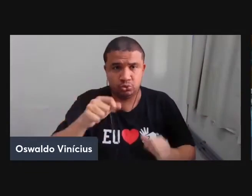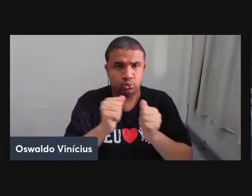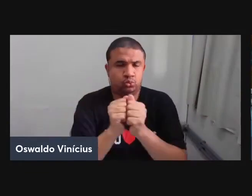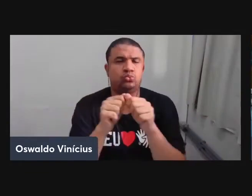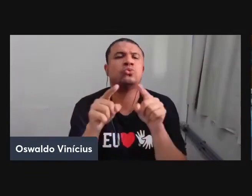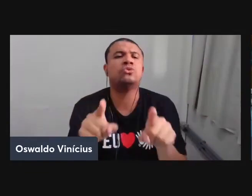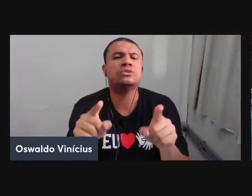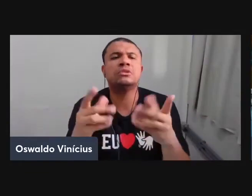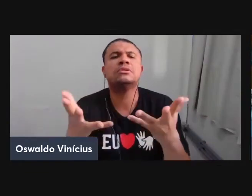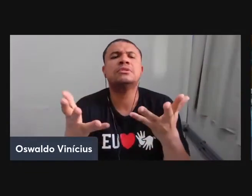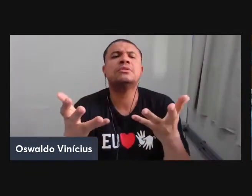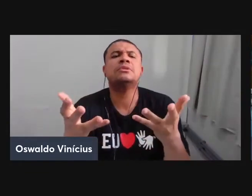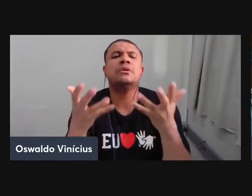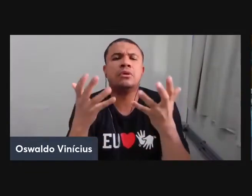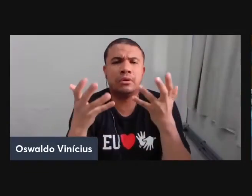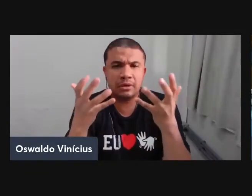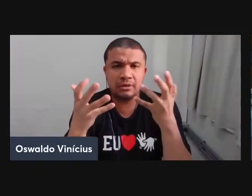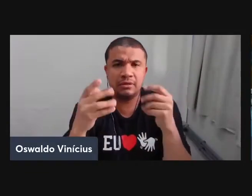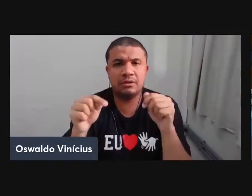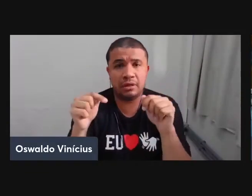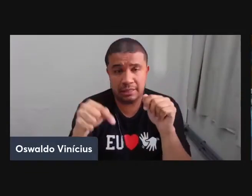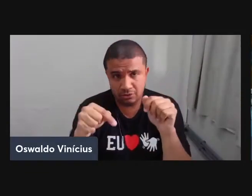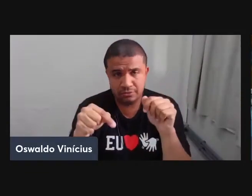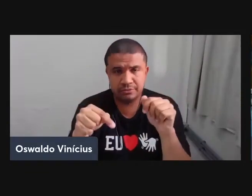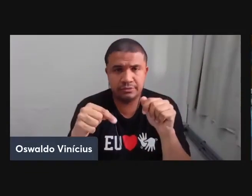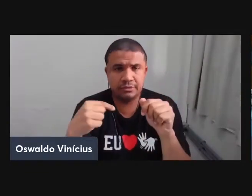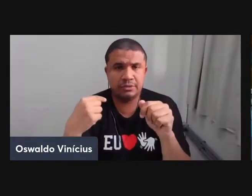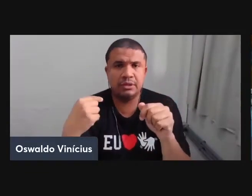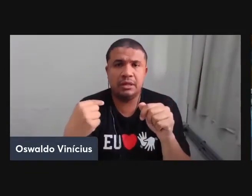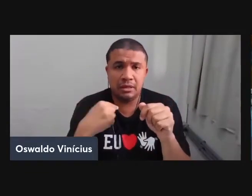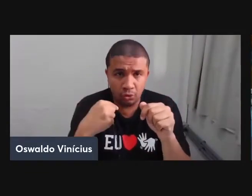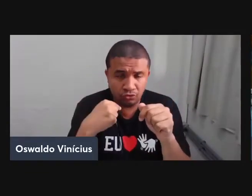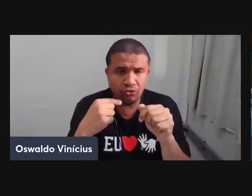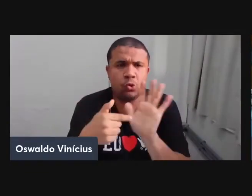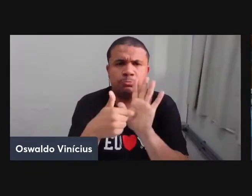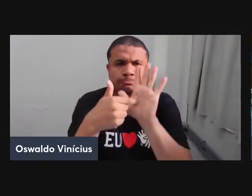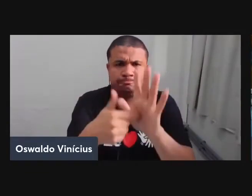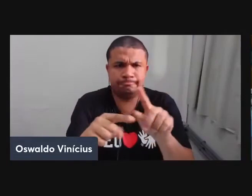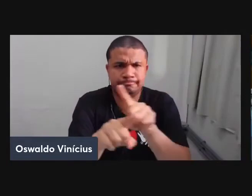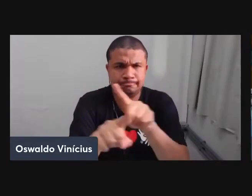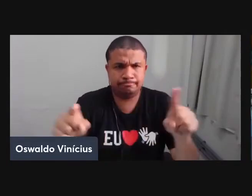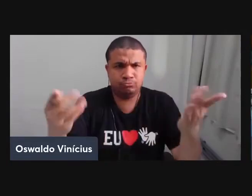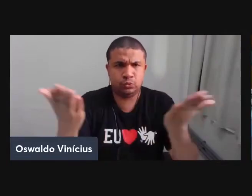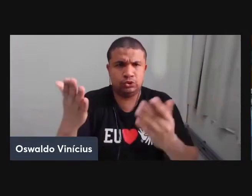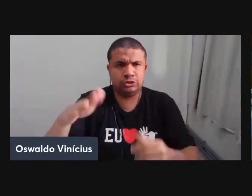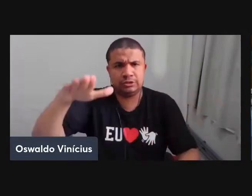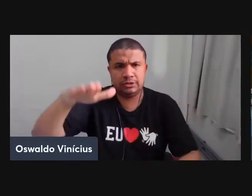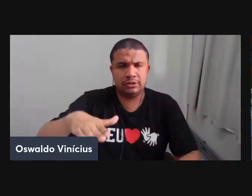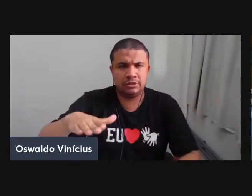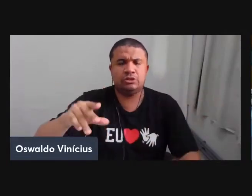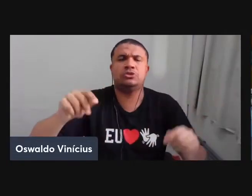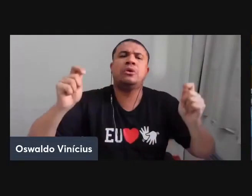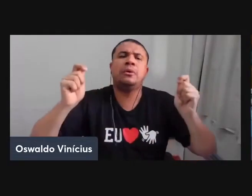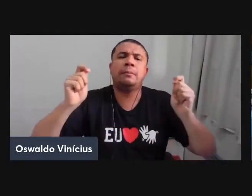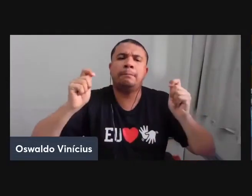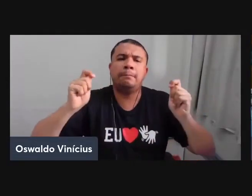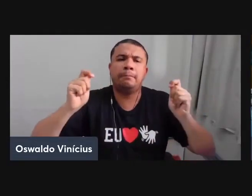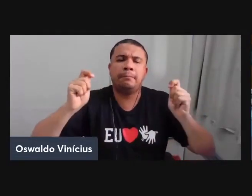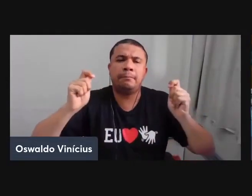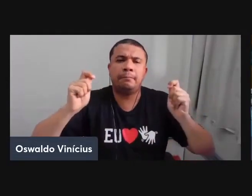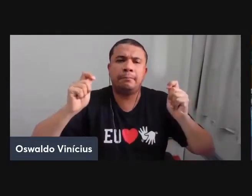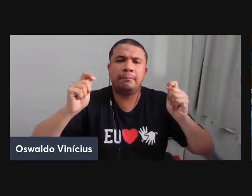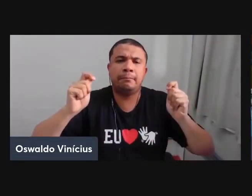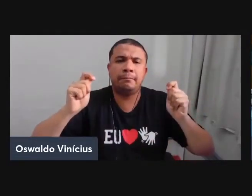e eu espero que aquilo que eu vou trabalhar aqui com vocês nesta tarde possa, de algum modo,